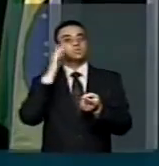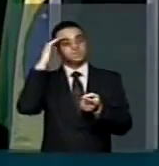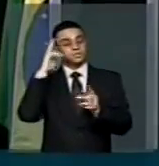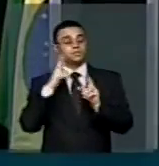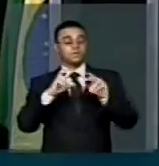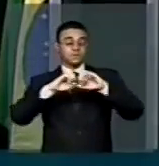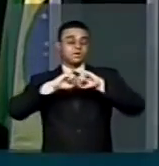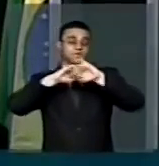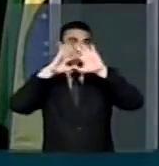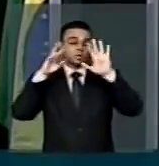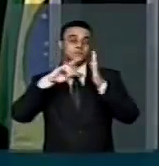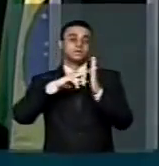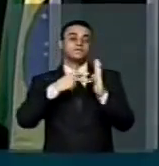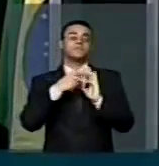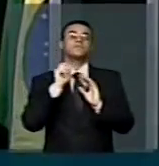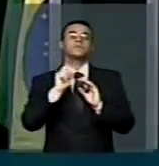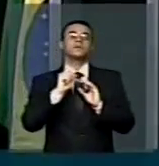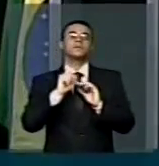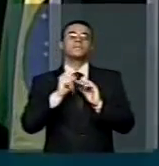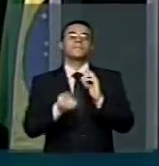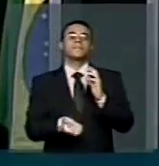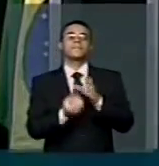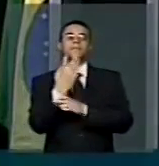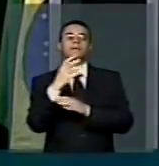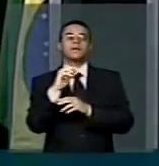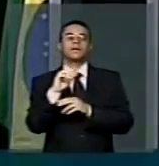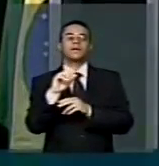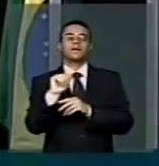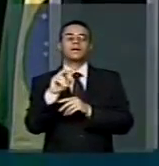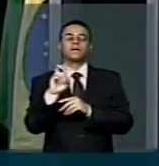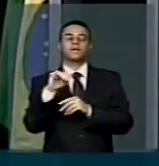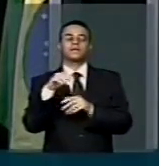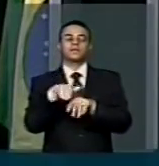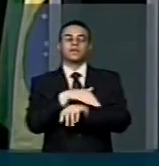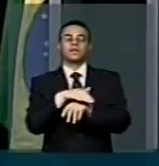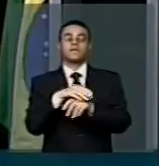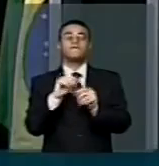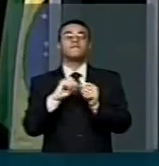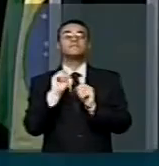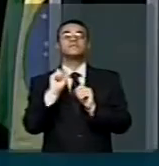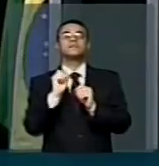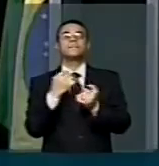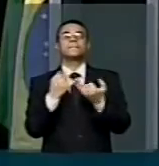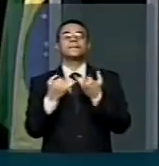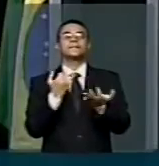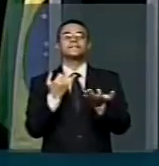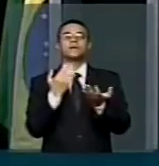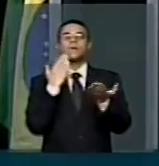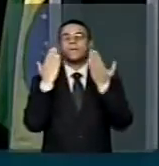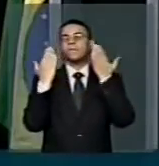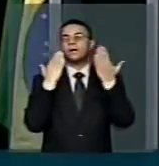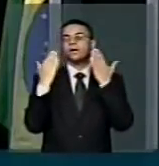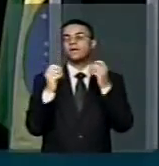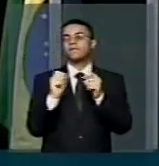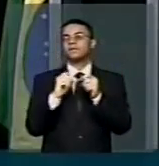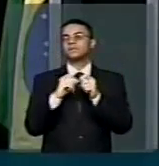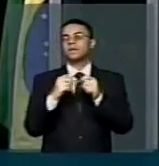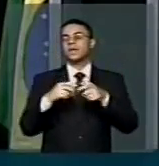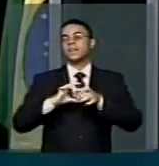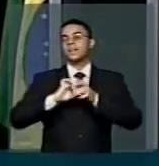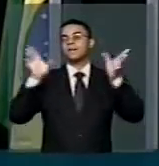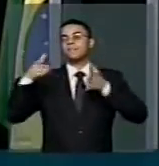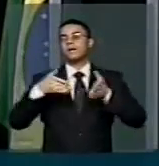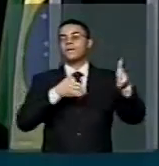significa criar uma avenida para que o processo de corrupção que vem se instalando neste país se